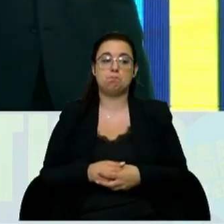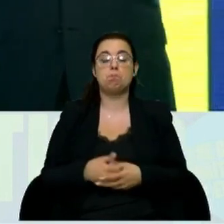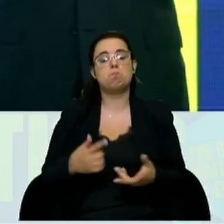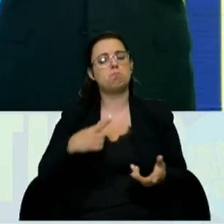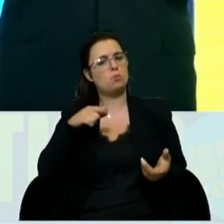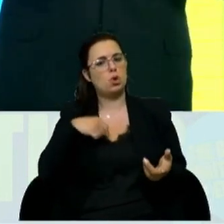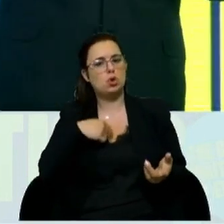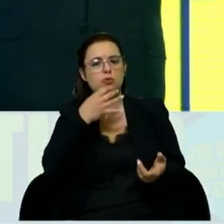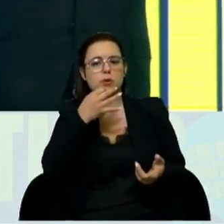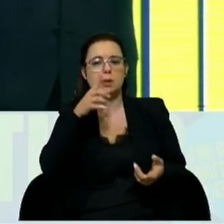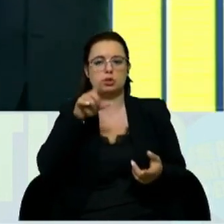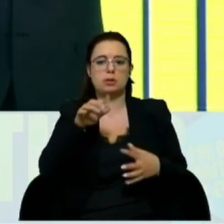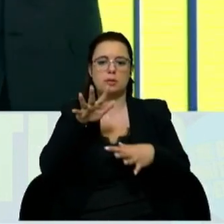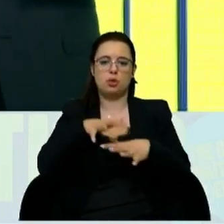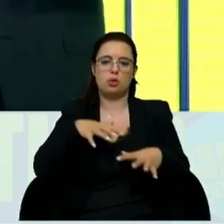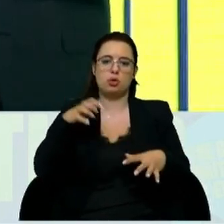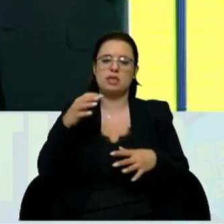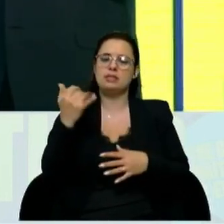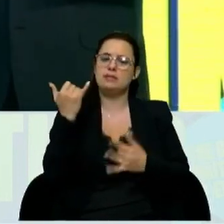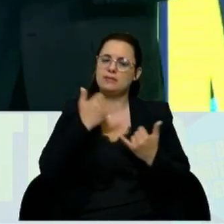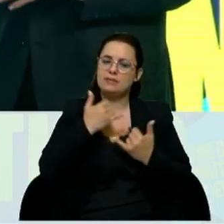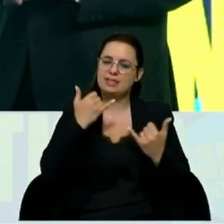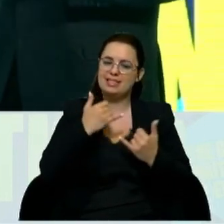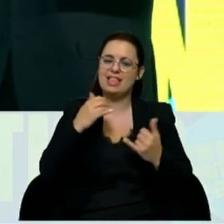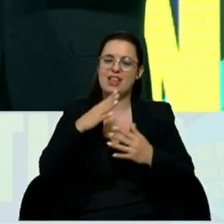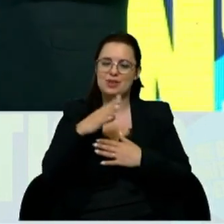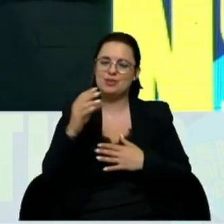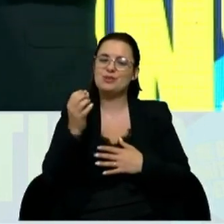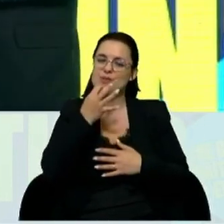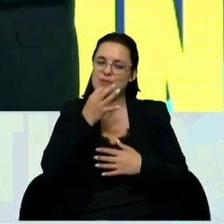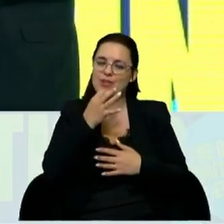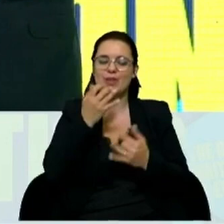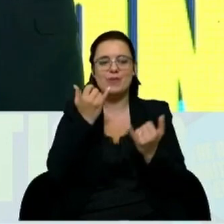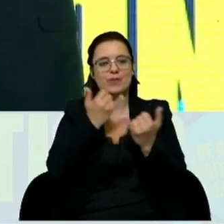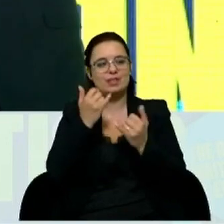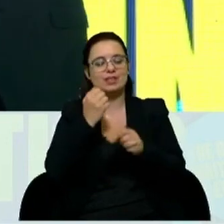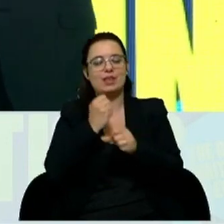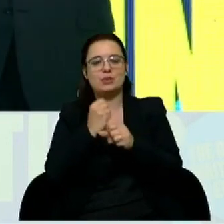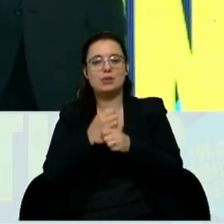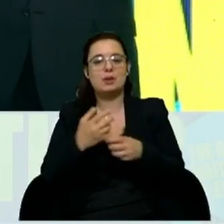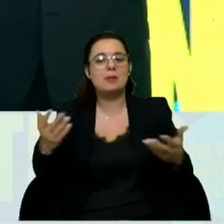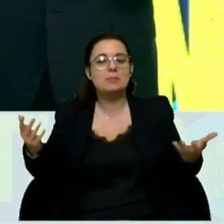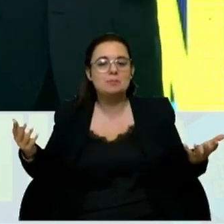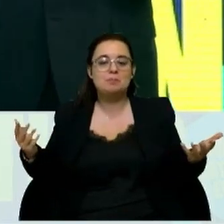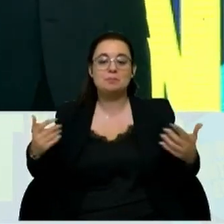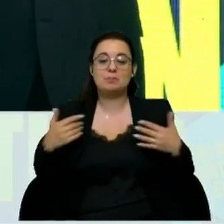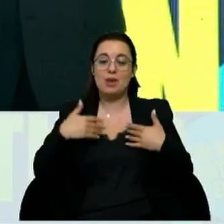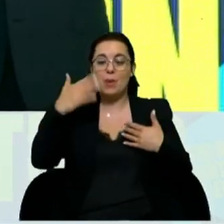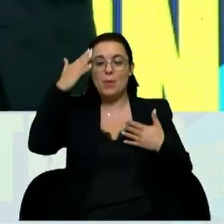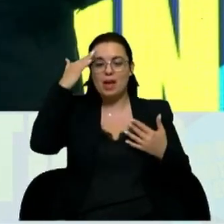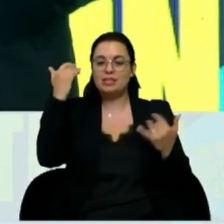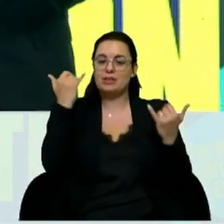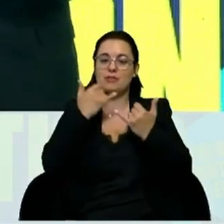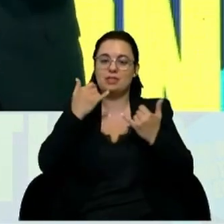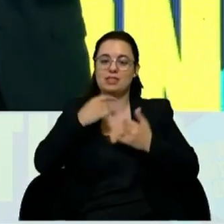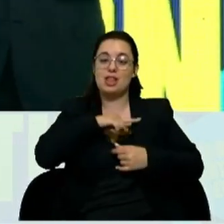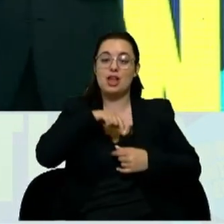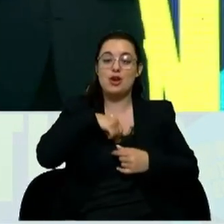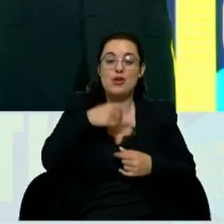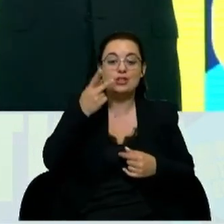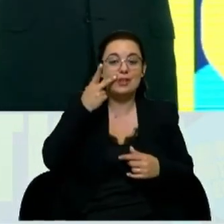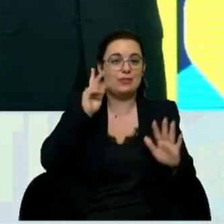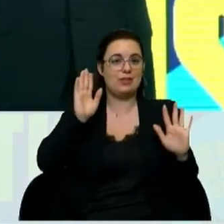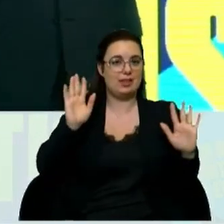Falámos também aqui neste congresso de felicidade, o João lançou essa provocação, a felicidade no trabalho. Eu acho que a felicidade é a felicidade da nossa vida